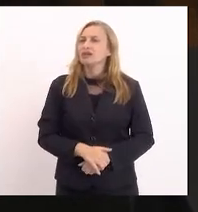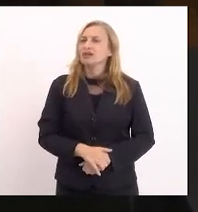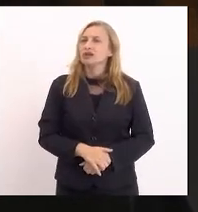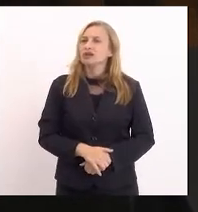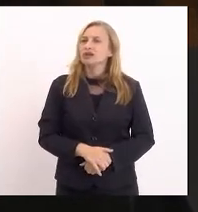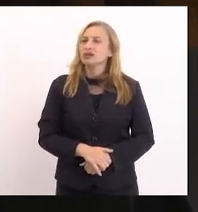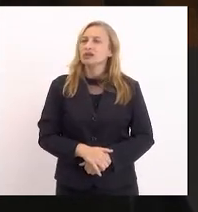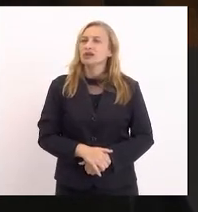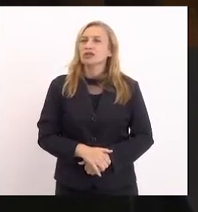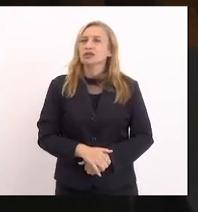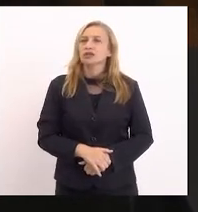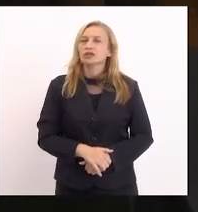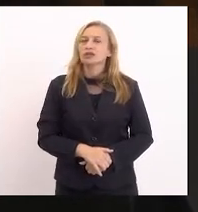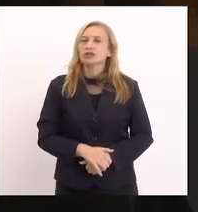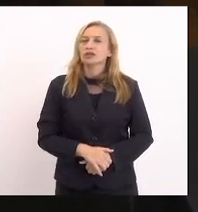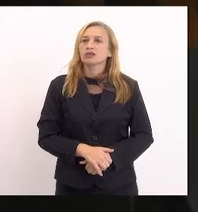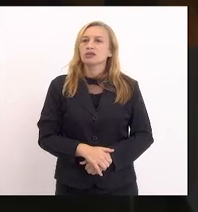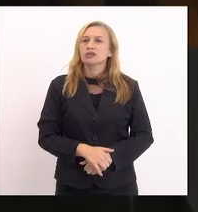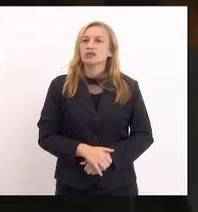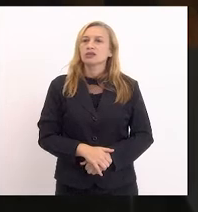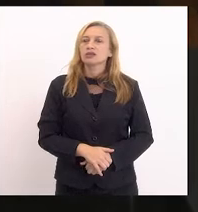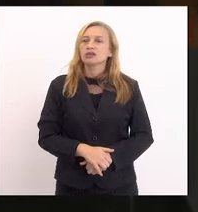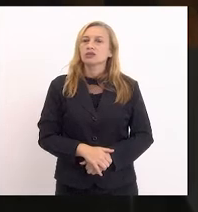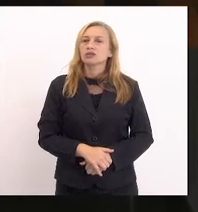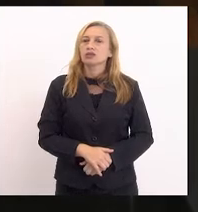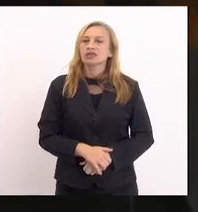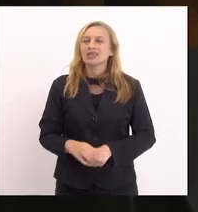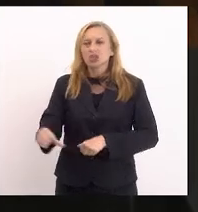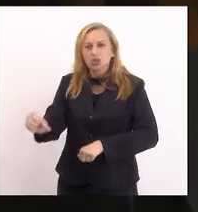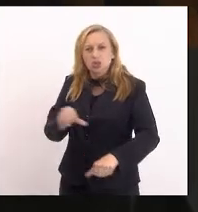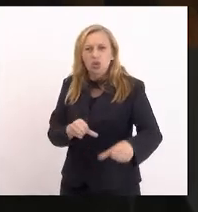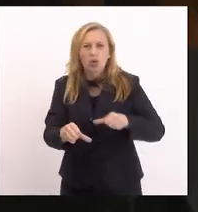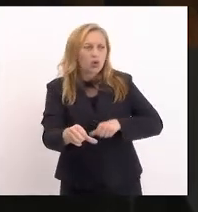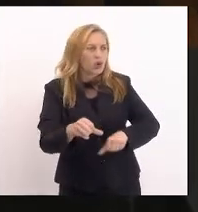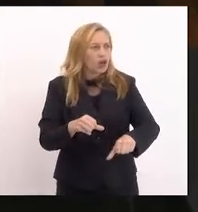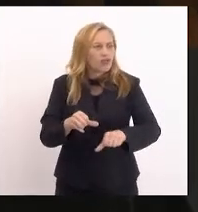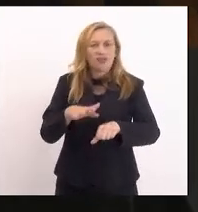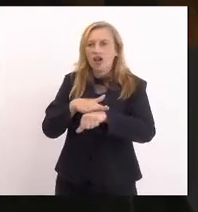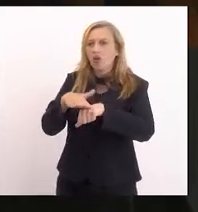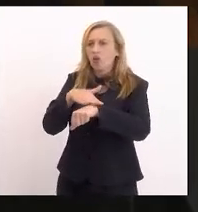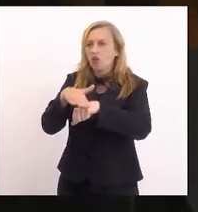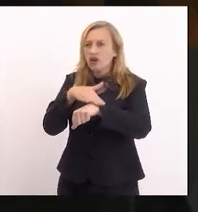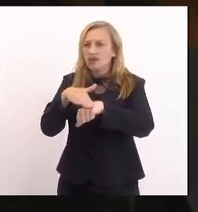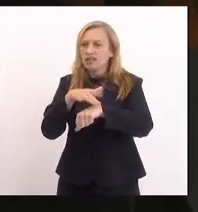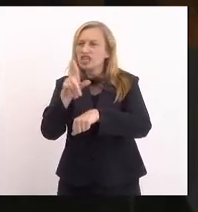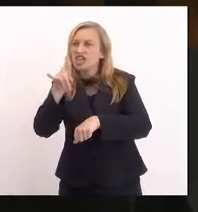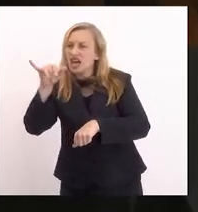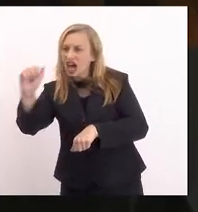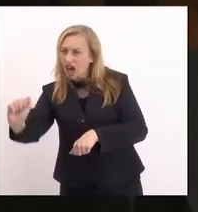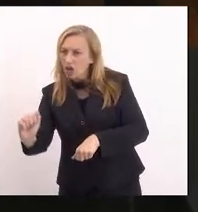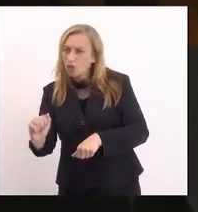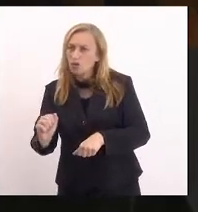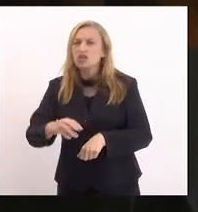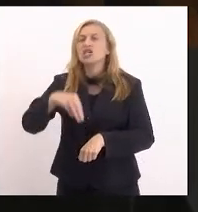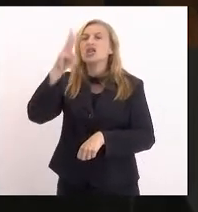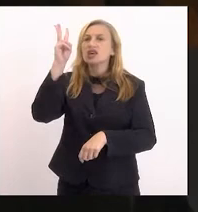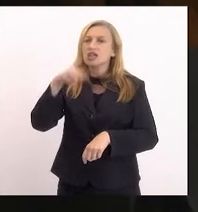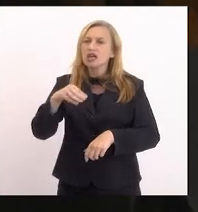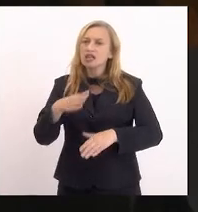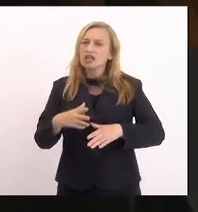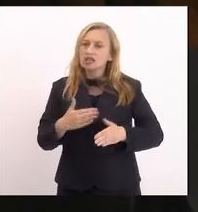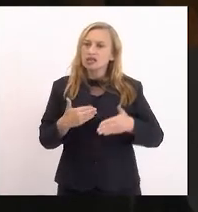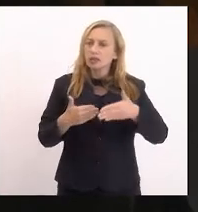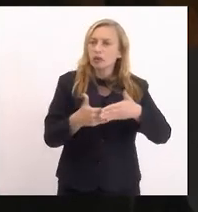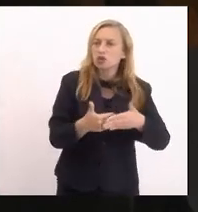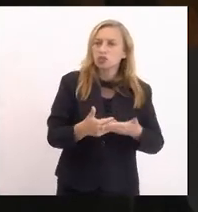rispidez na troca, na conversa entre Iago e quem o abordou e